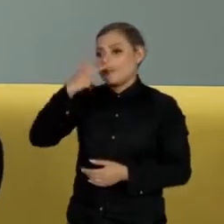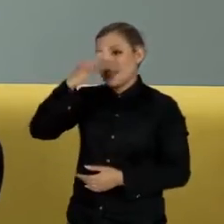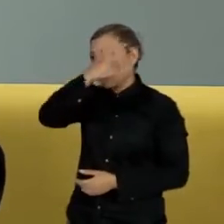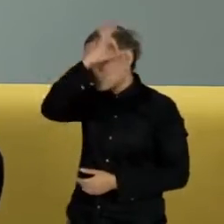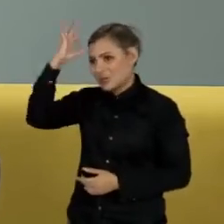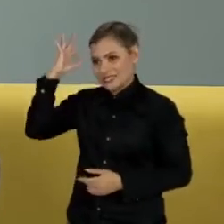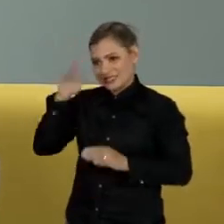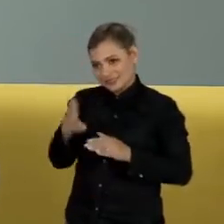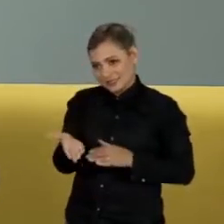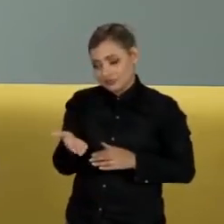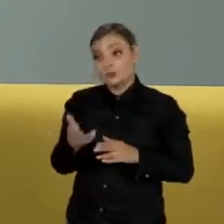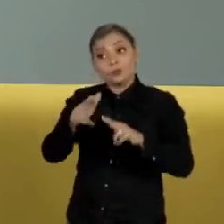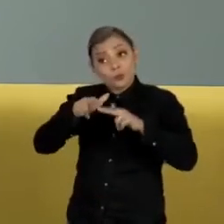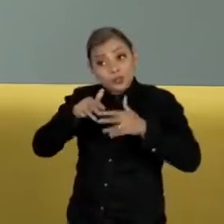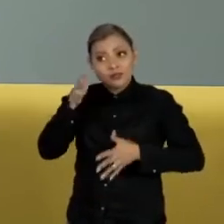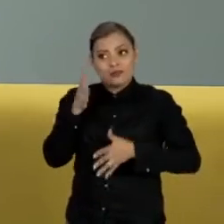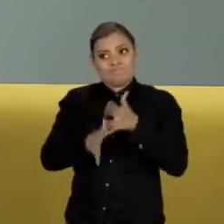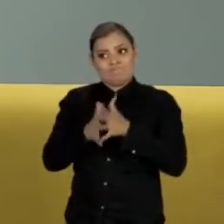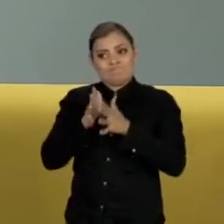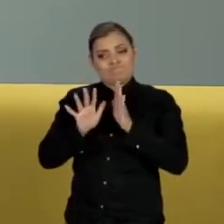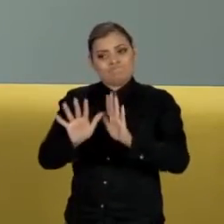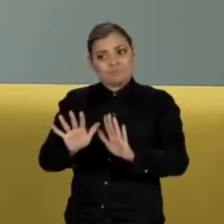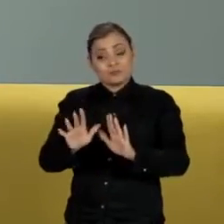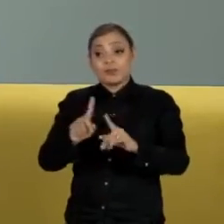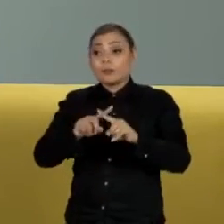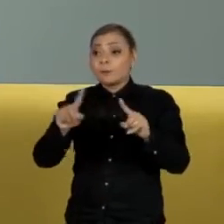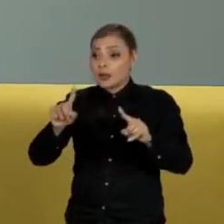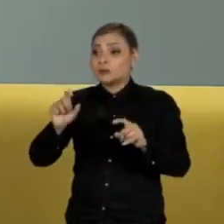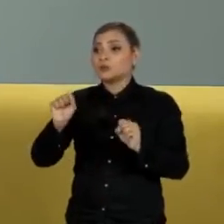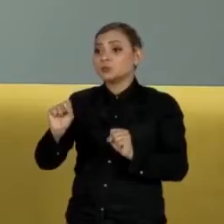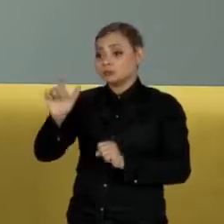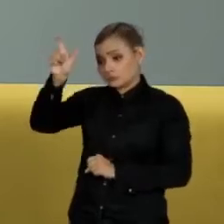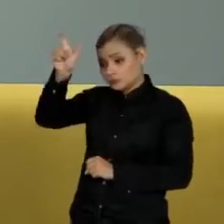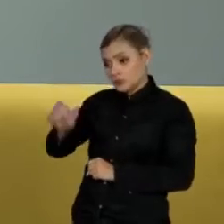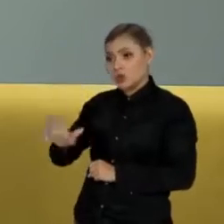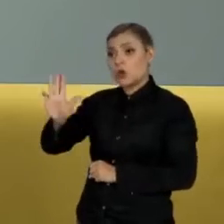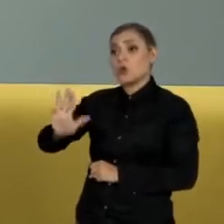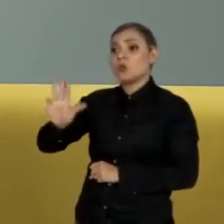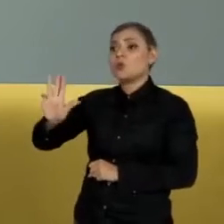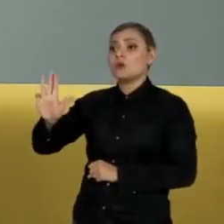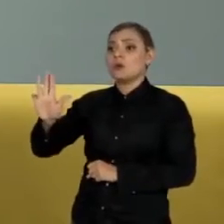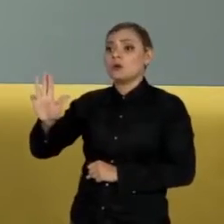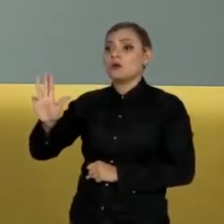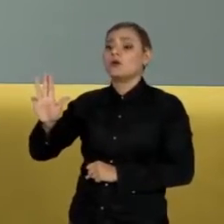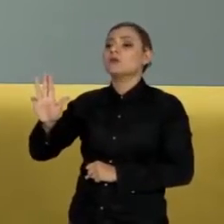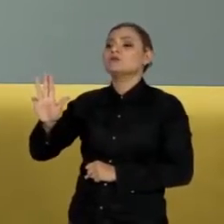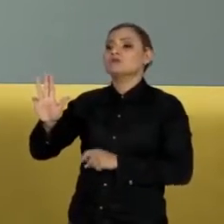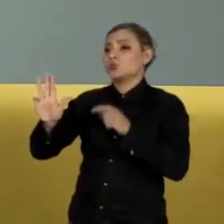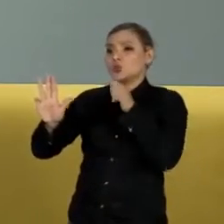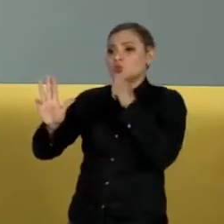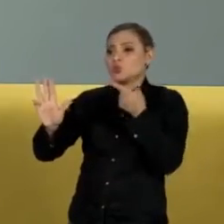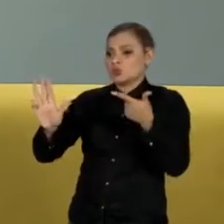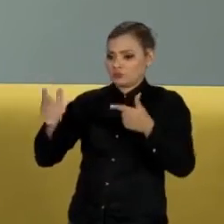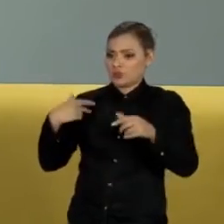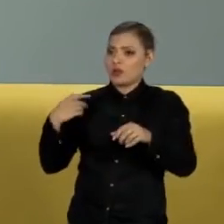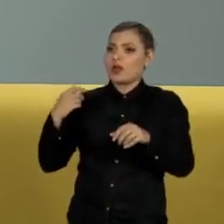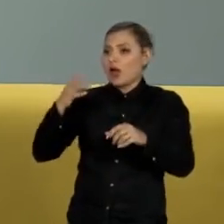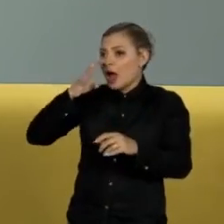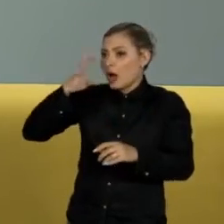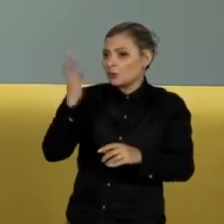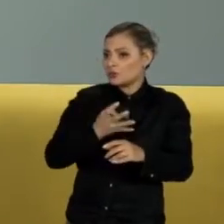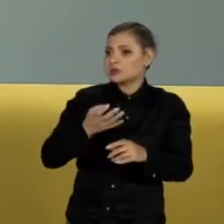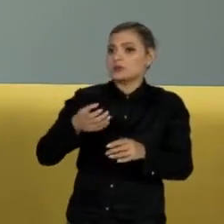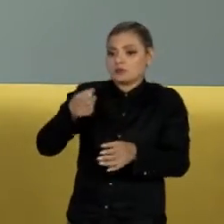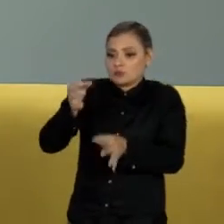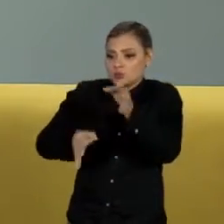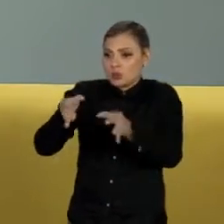Foi essa a questão. Poderia ser inelegível alguém que não tivesse uma condenação definitiva?